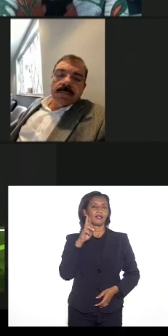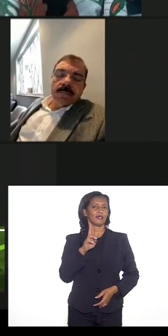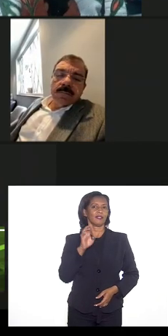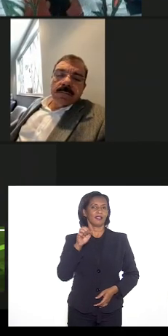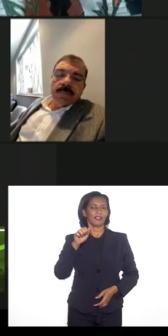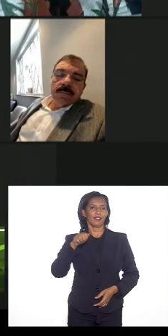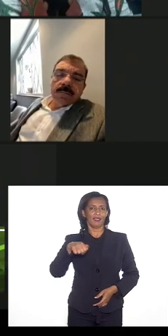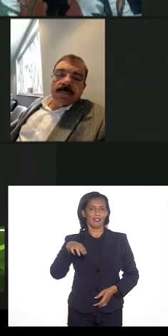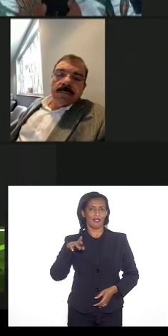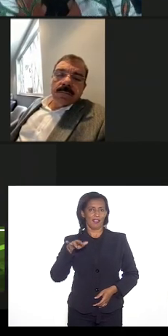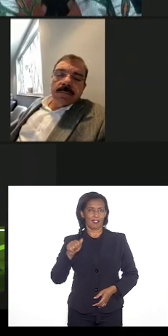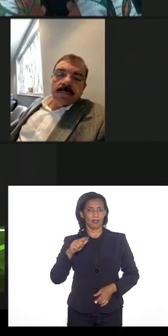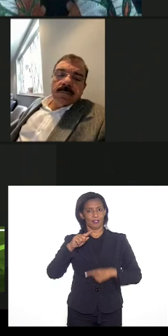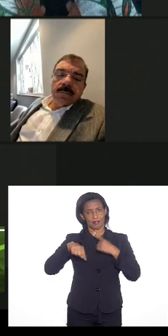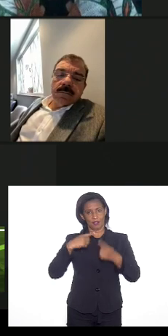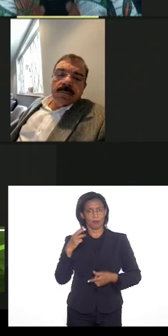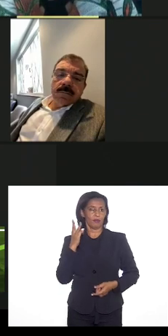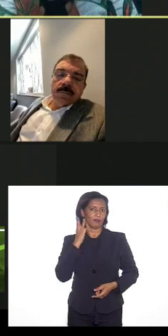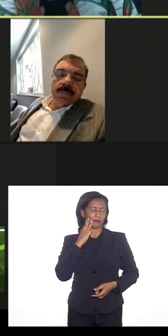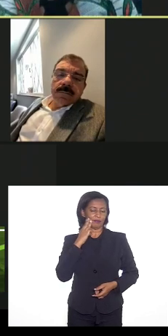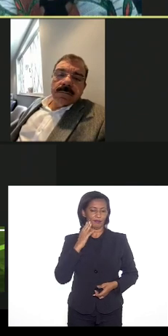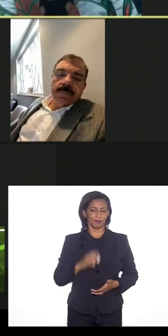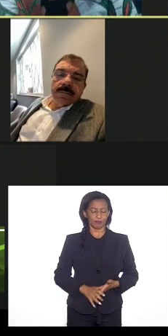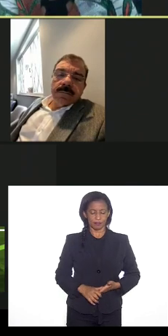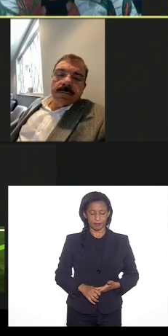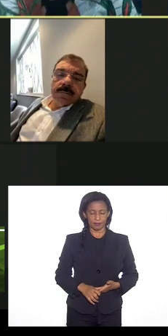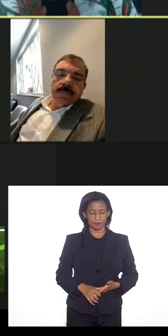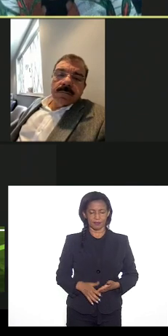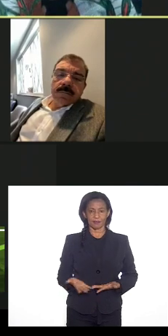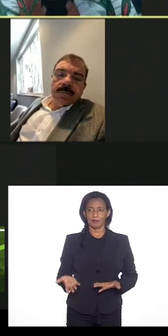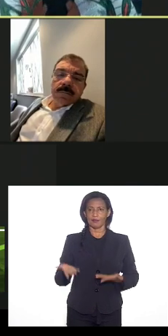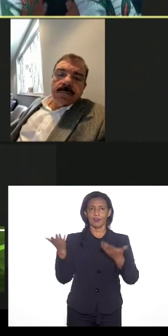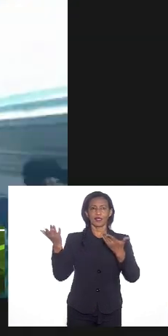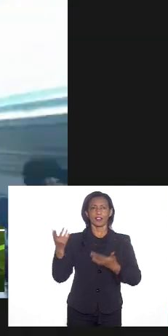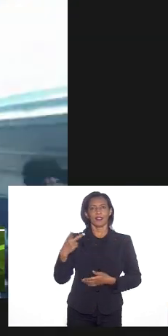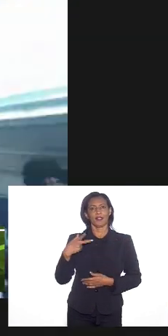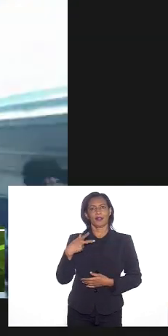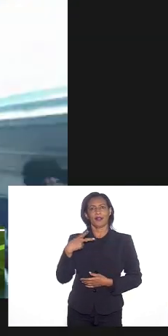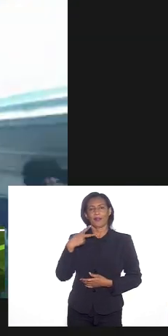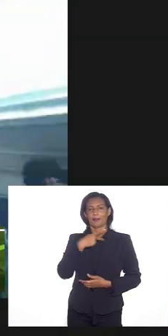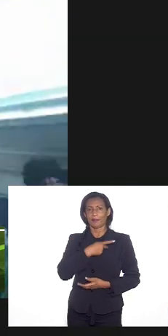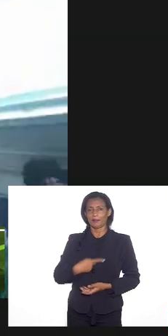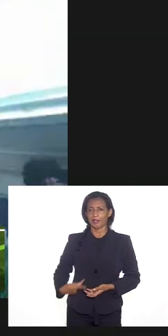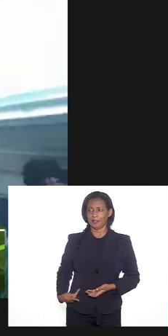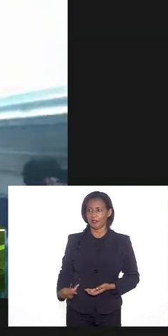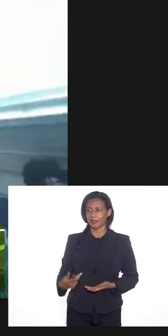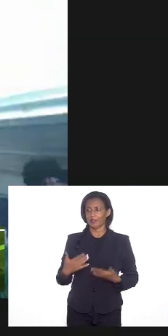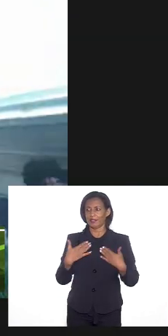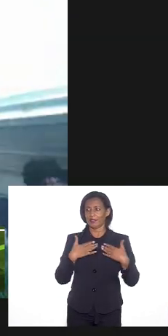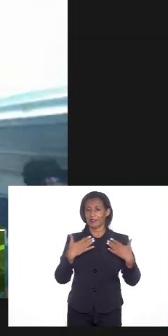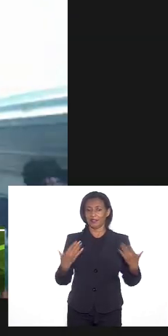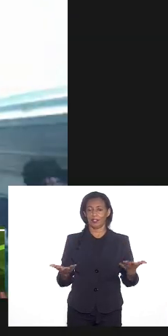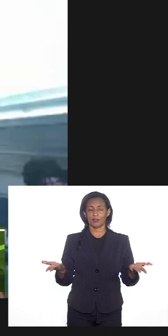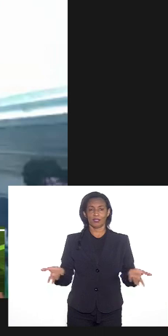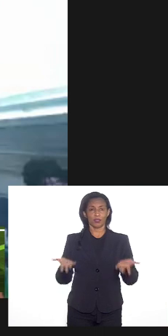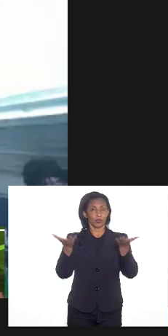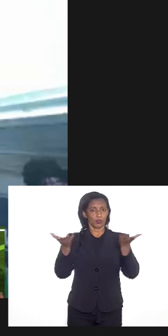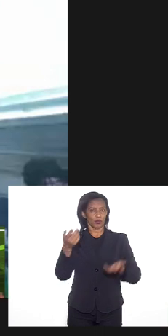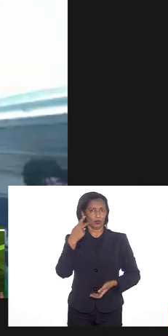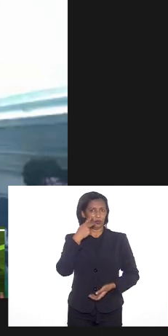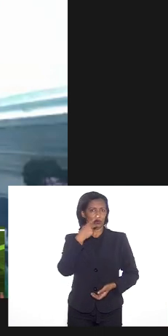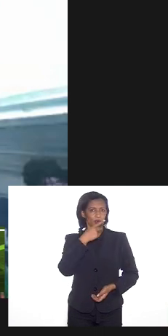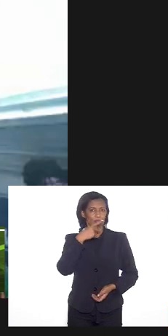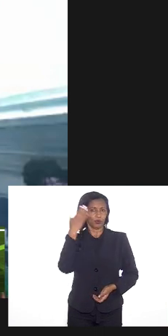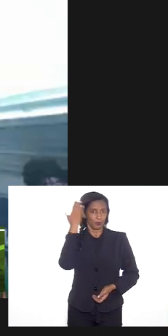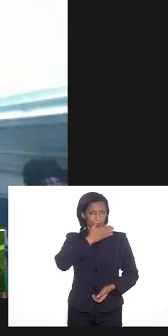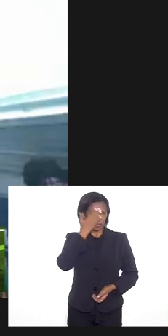seguida deputado Valdeck senhora presidenta saudar a todos a todas presentes nessa